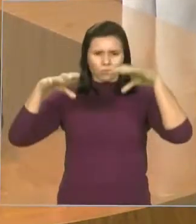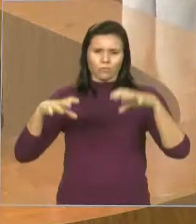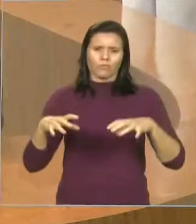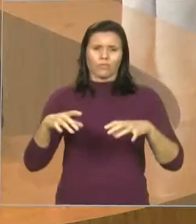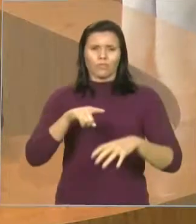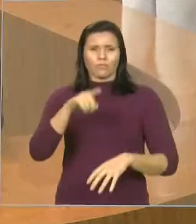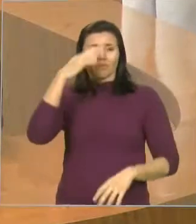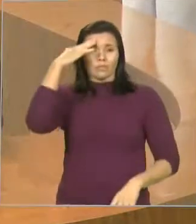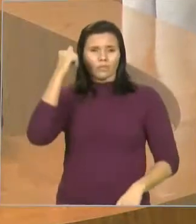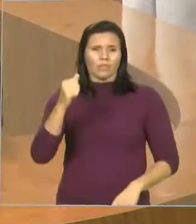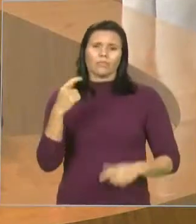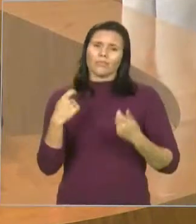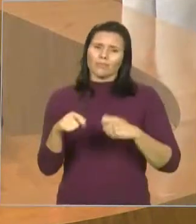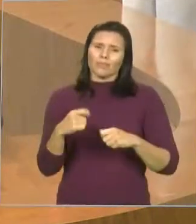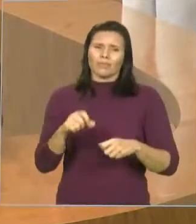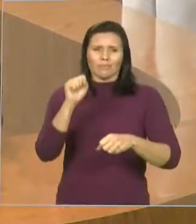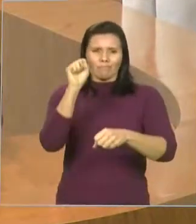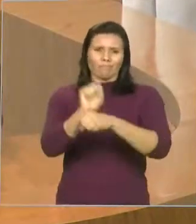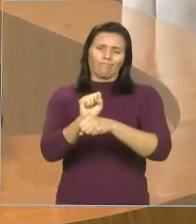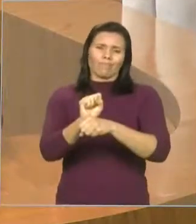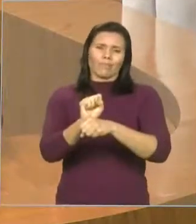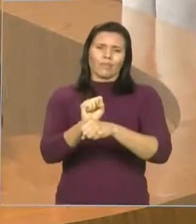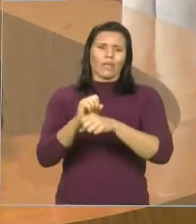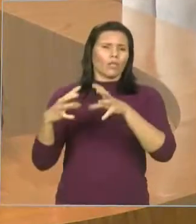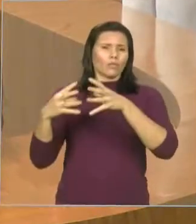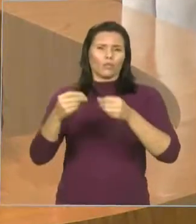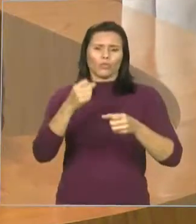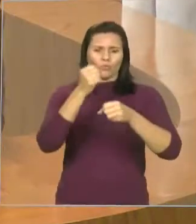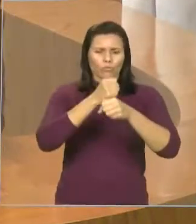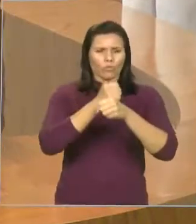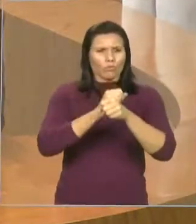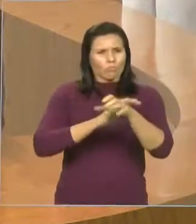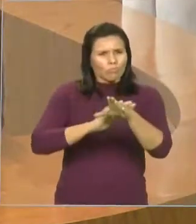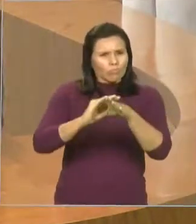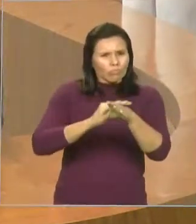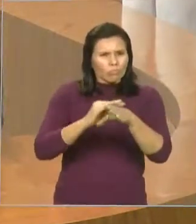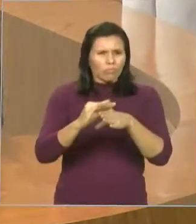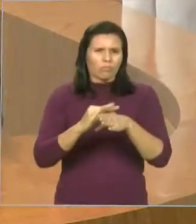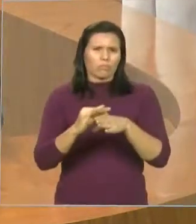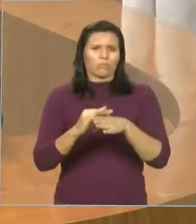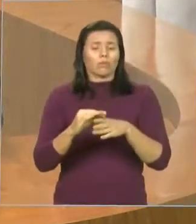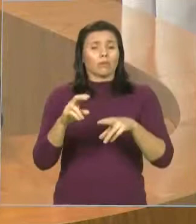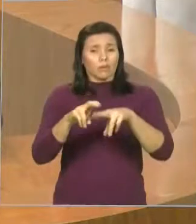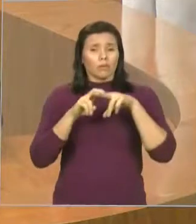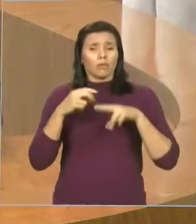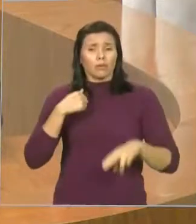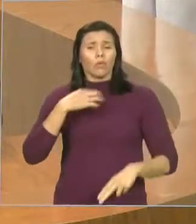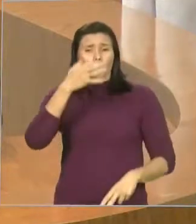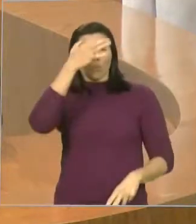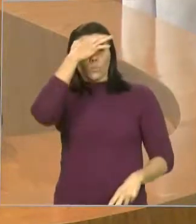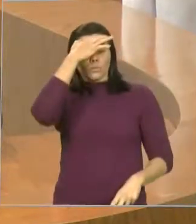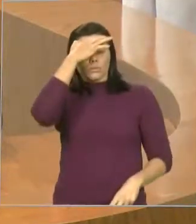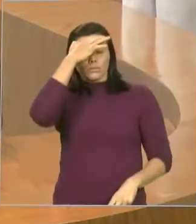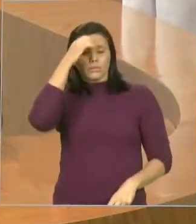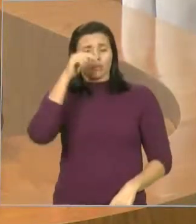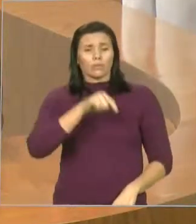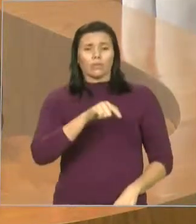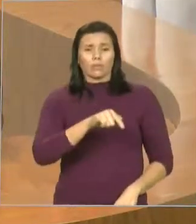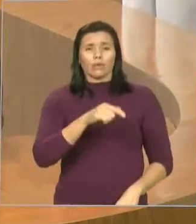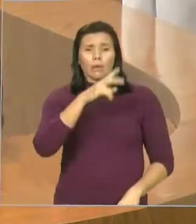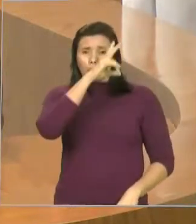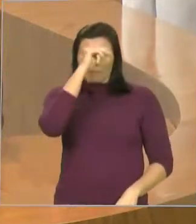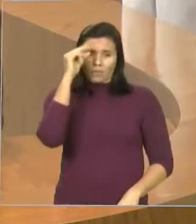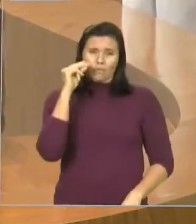todas as aplicações de asfalto. Temos consciência que a nossa prefeita está passando por